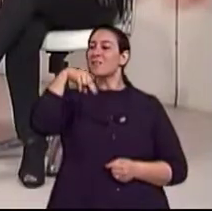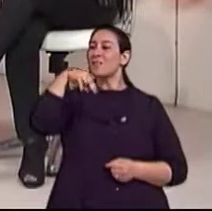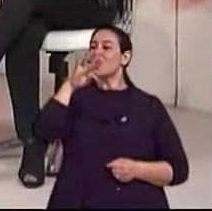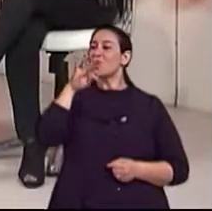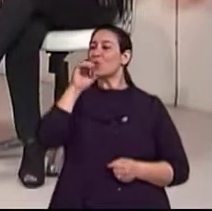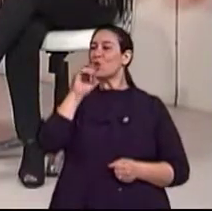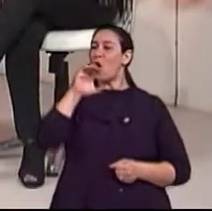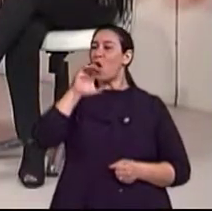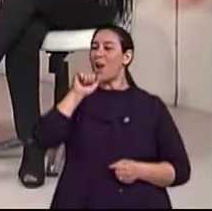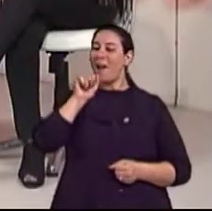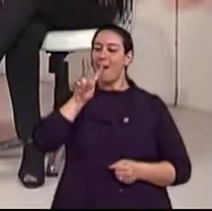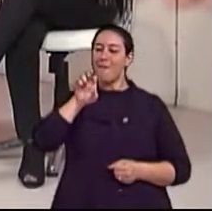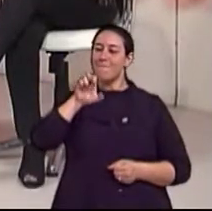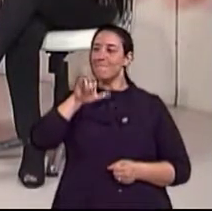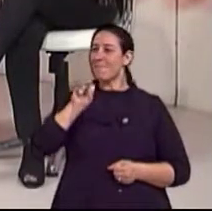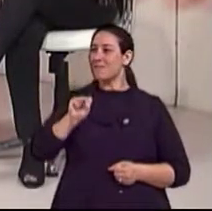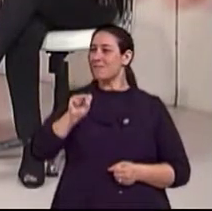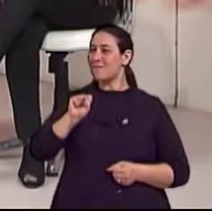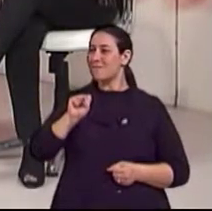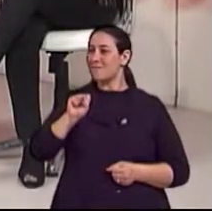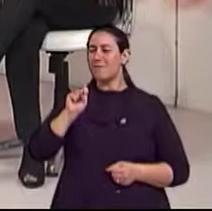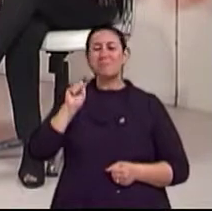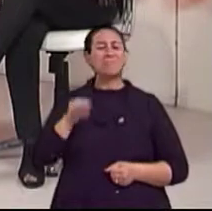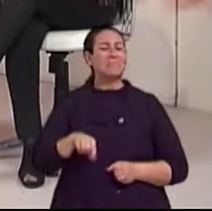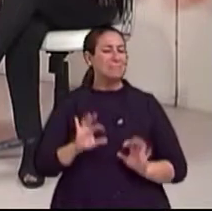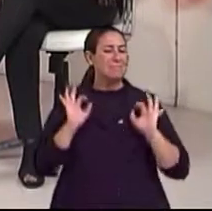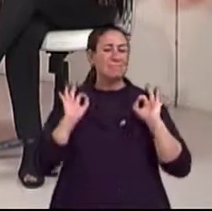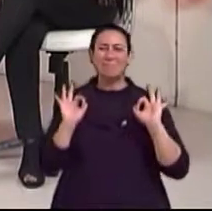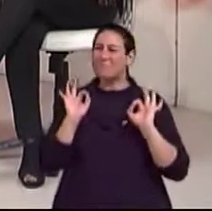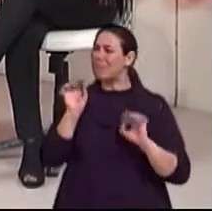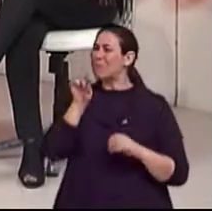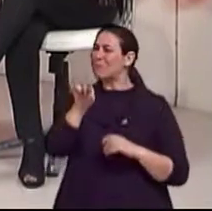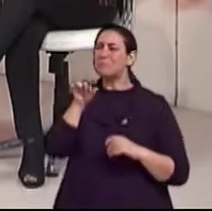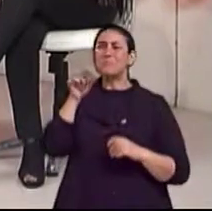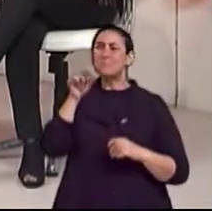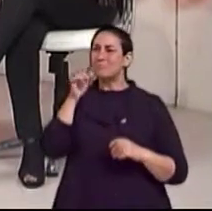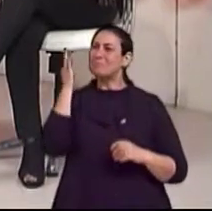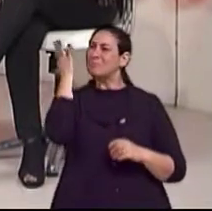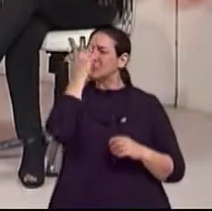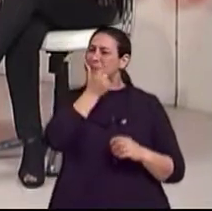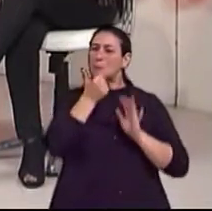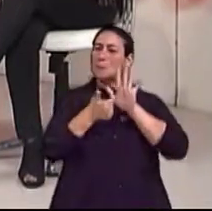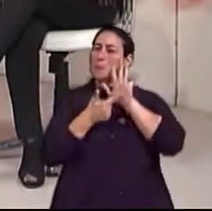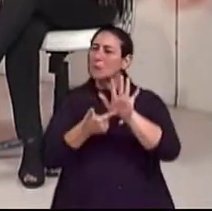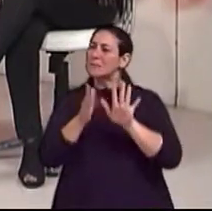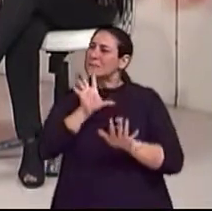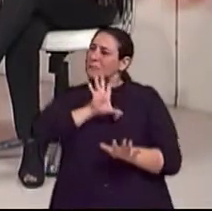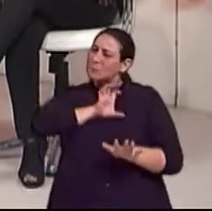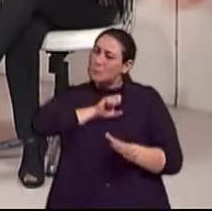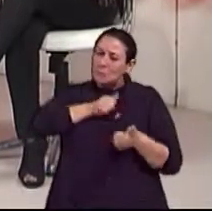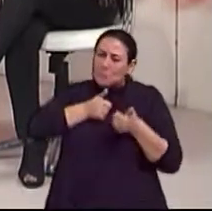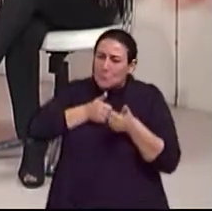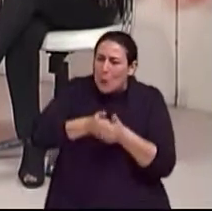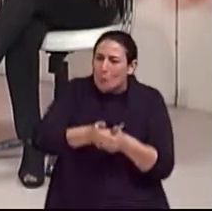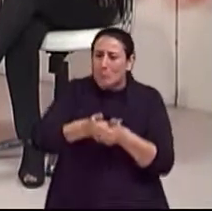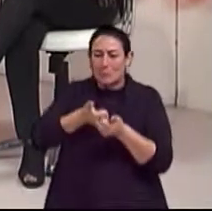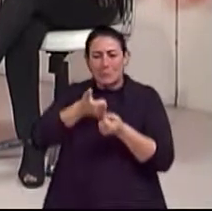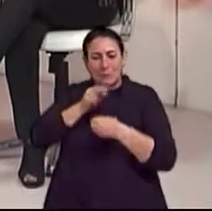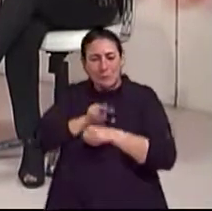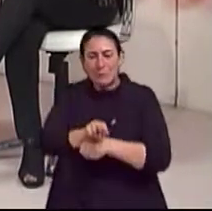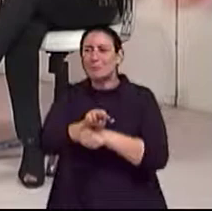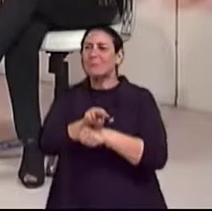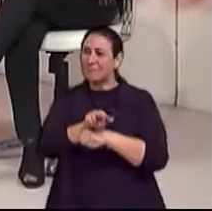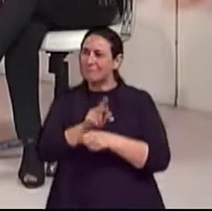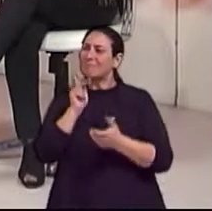deve ver. É uma lição de amor ao próximo e de amor a si mesmo. Como disse o doutor, a gente fica melhor